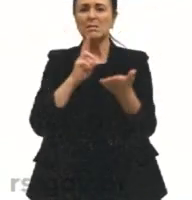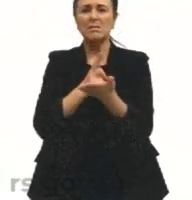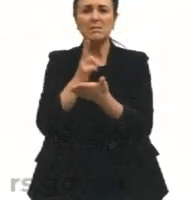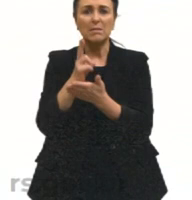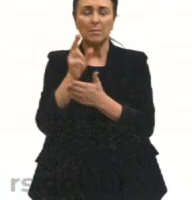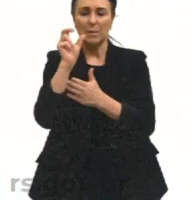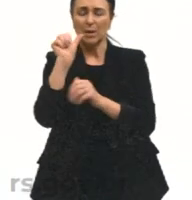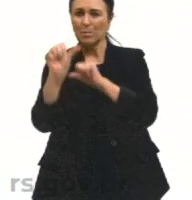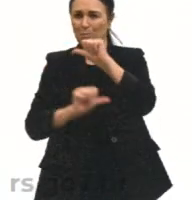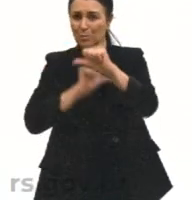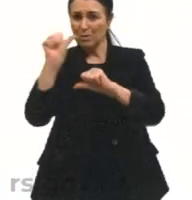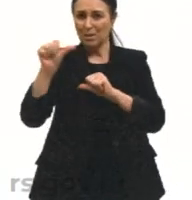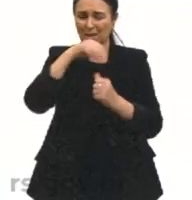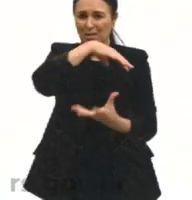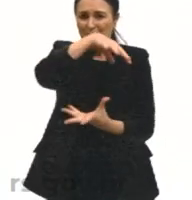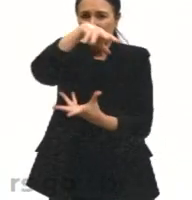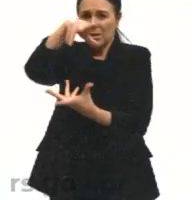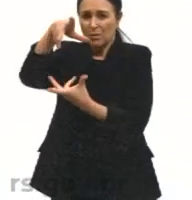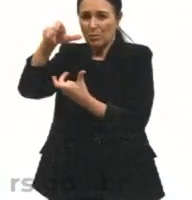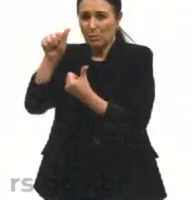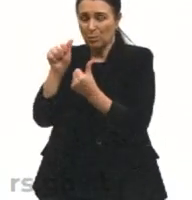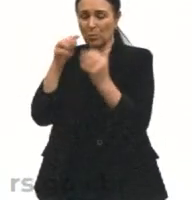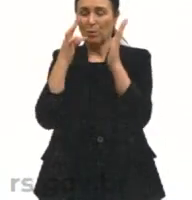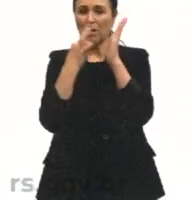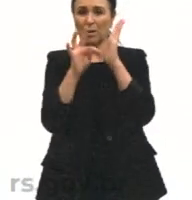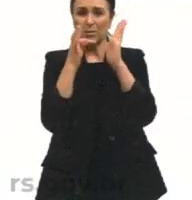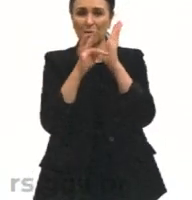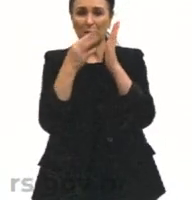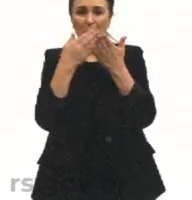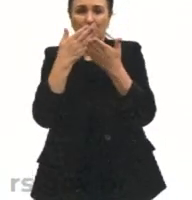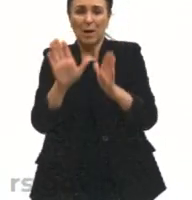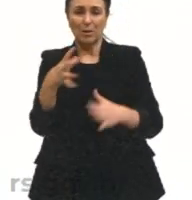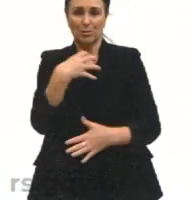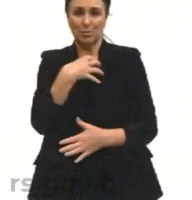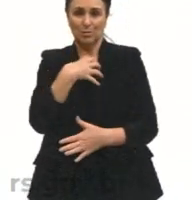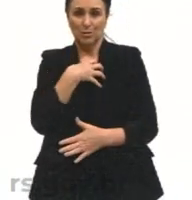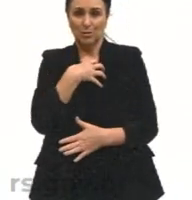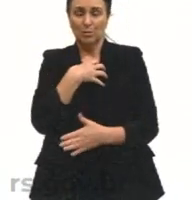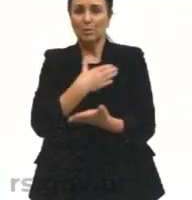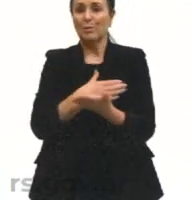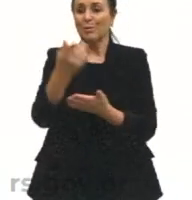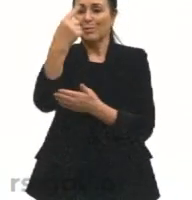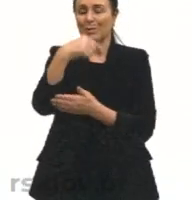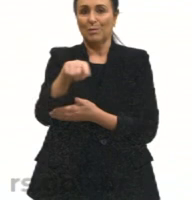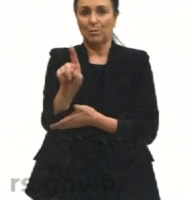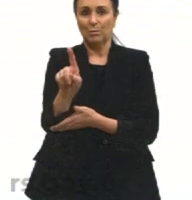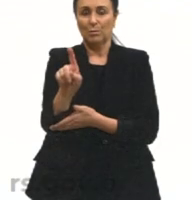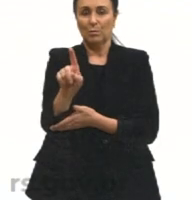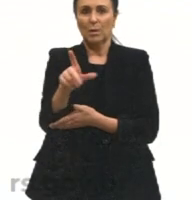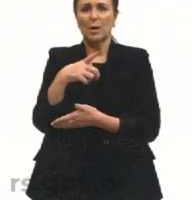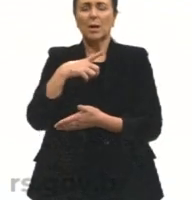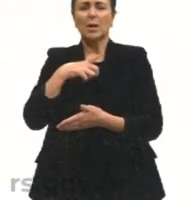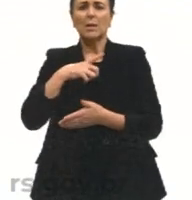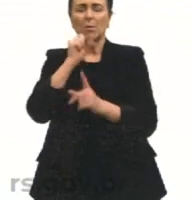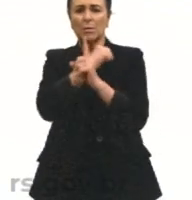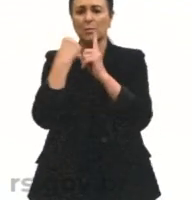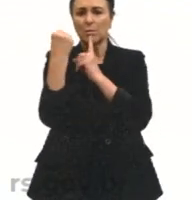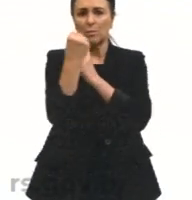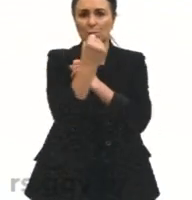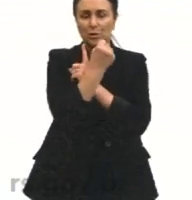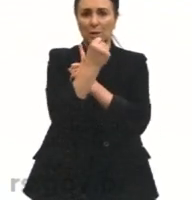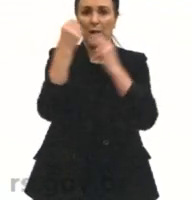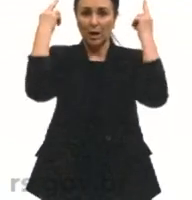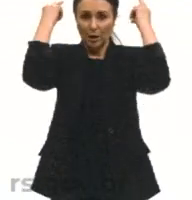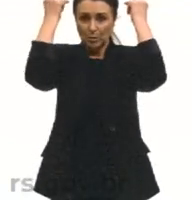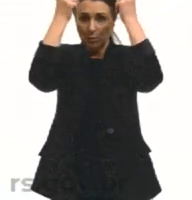muda, o corpo teórico dessa ordem perde sentido e surge outro. Então, aquela abordagem sociológica lá dos gregos